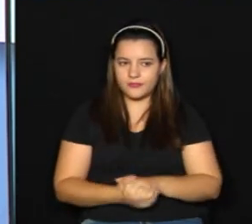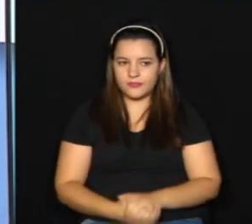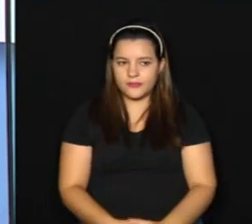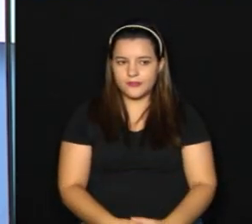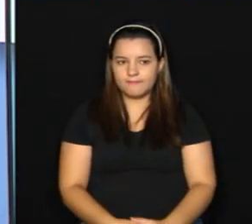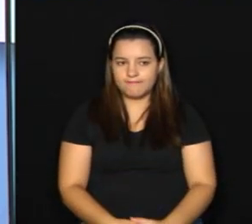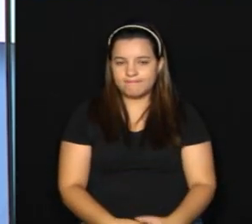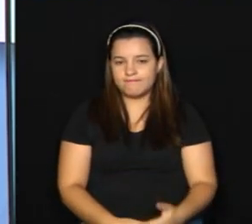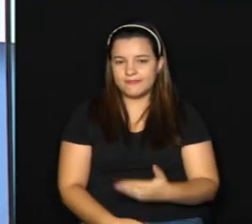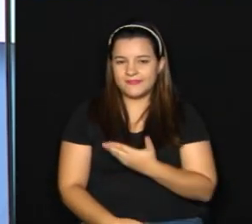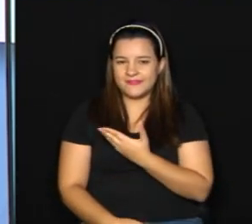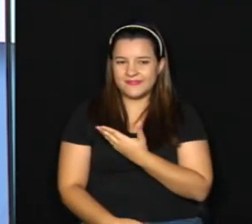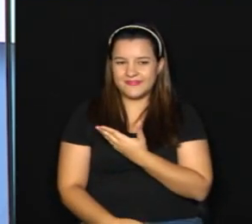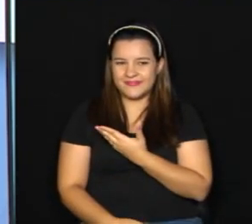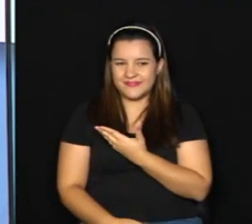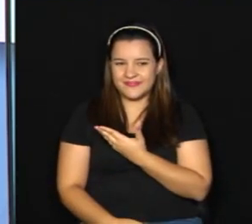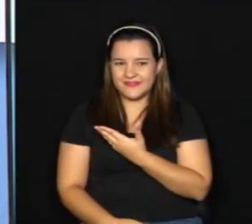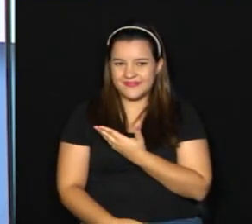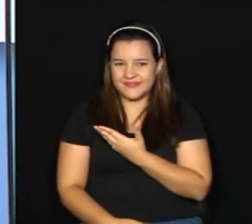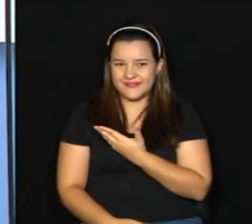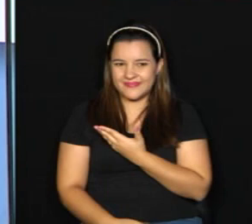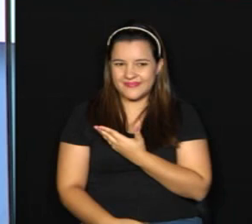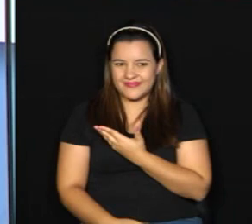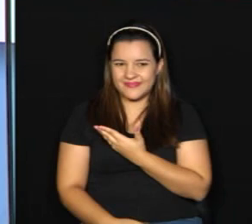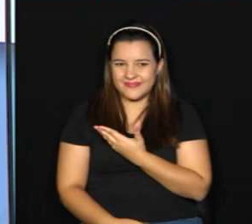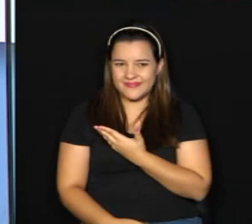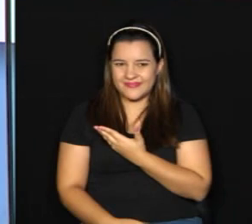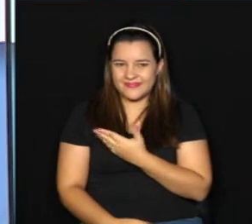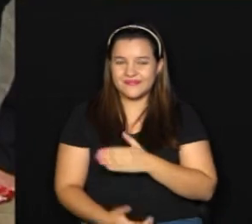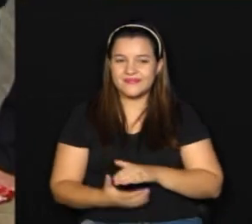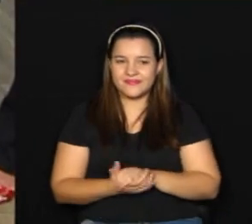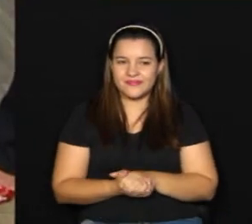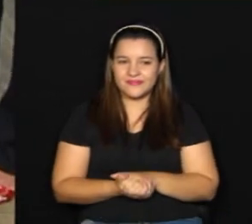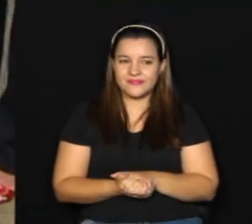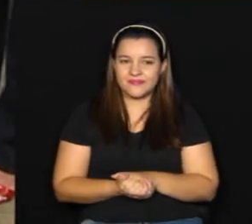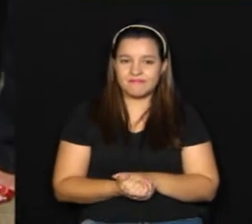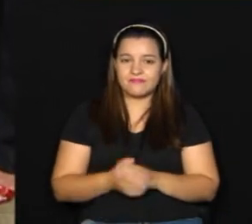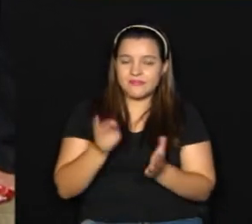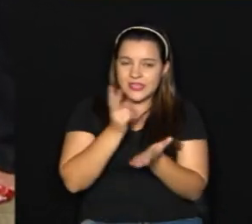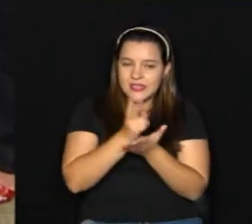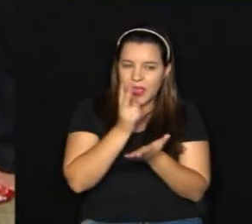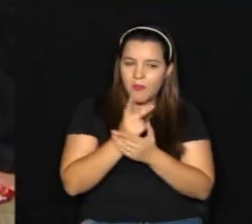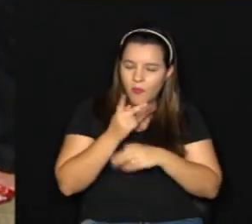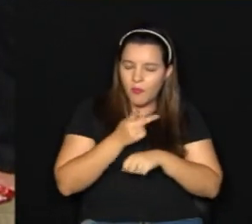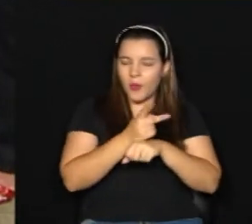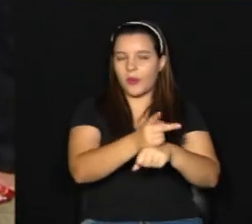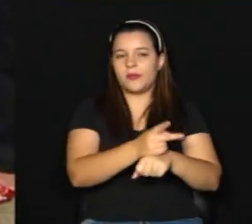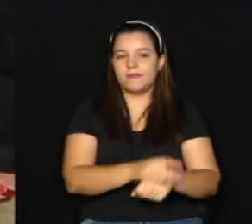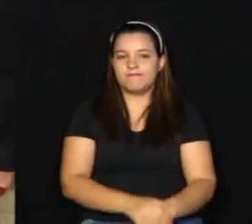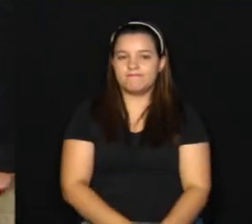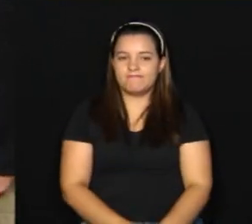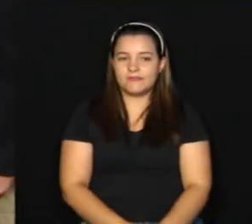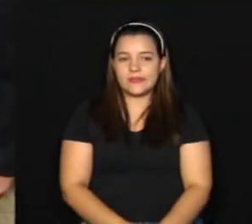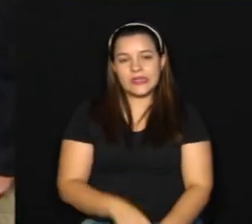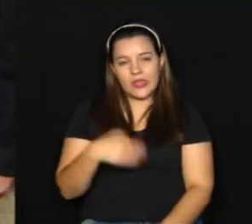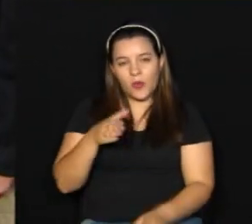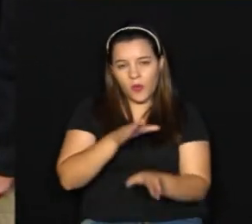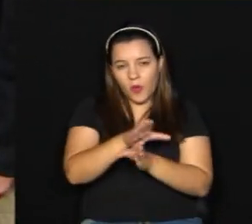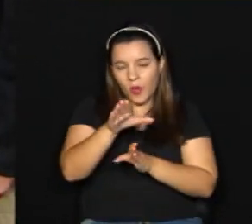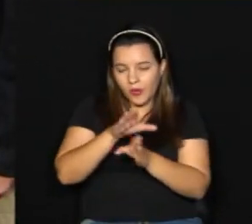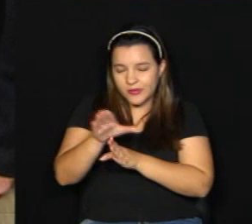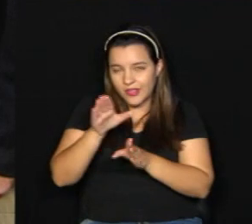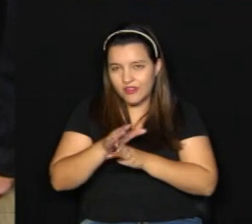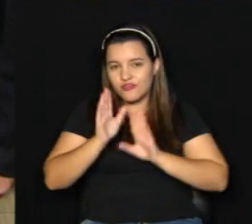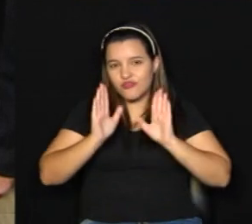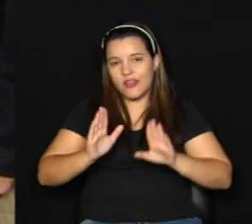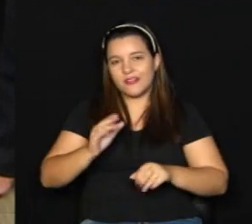dengue.campinas.sp.gov.br Gabriel, ficando sempre aquelas orientações que